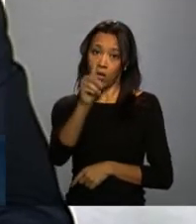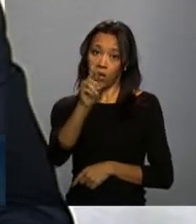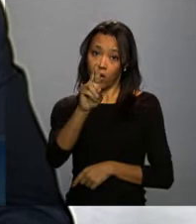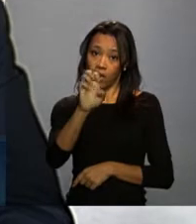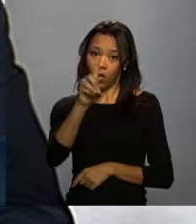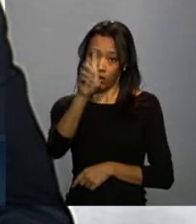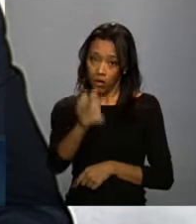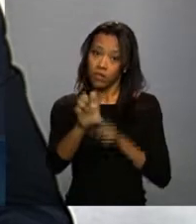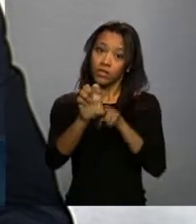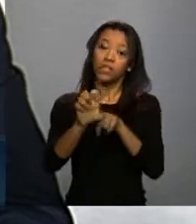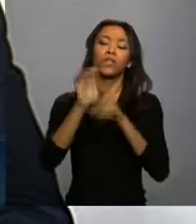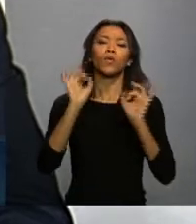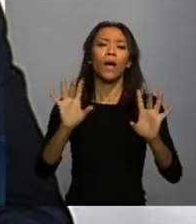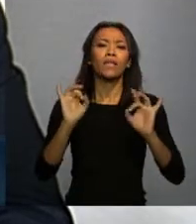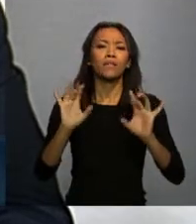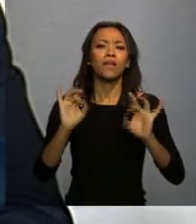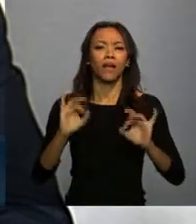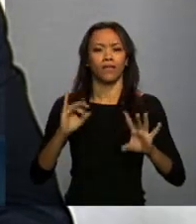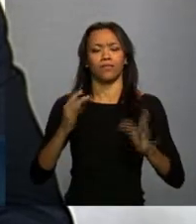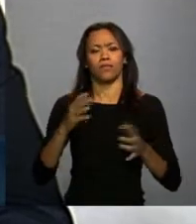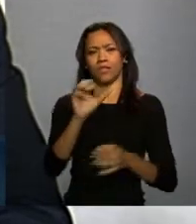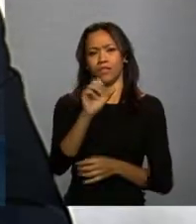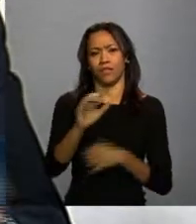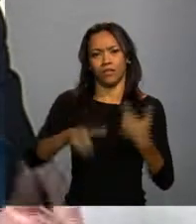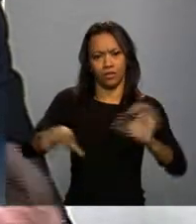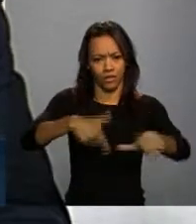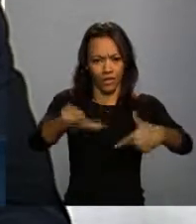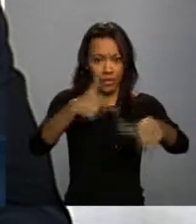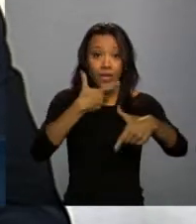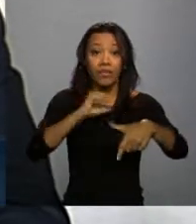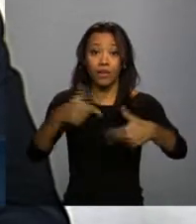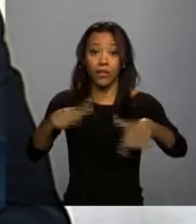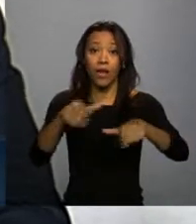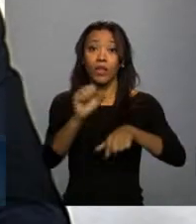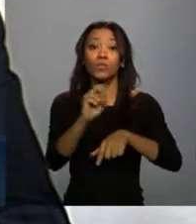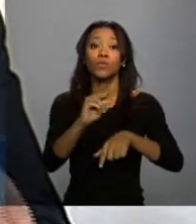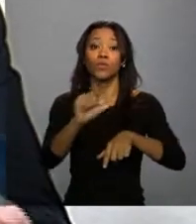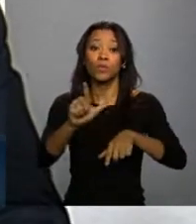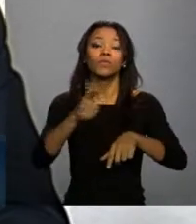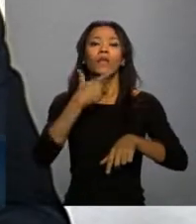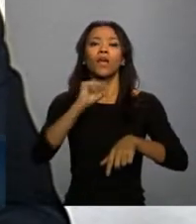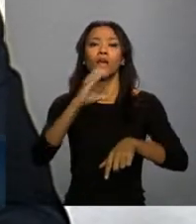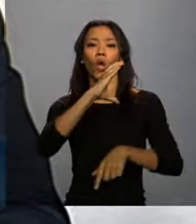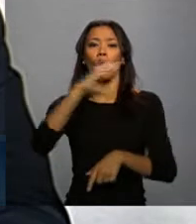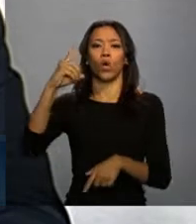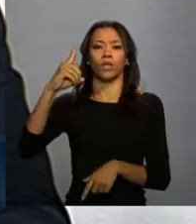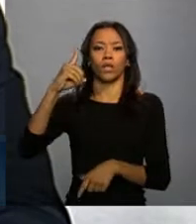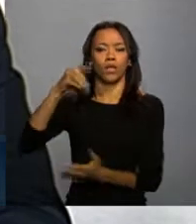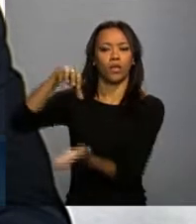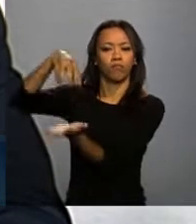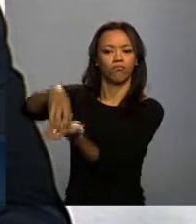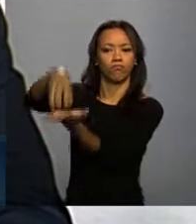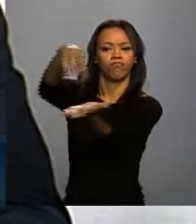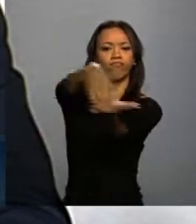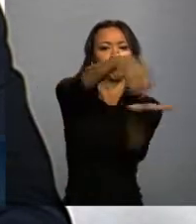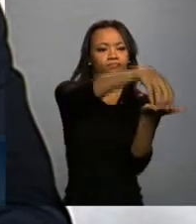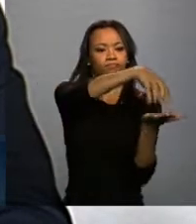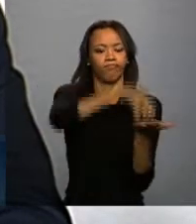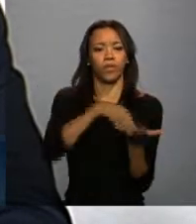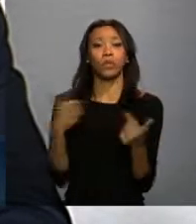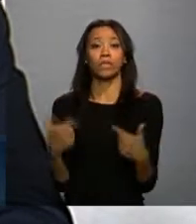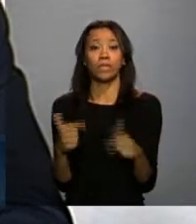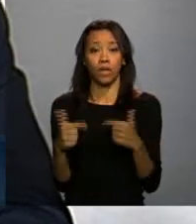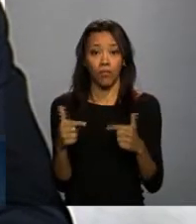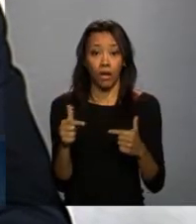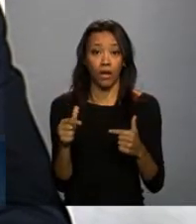segurança, com qualidade, que acho que é o objetivo não só de quem atua na ponta, quem coordena as Emo Rede, quem coordena todo o trabalho